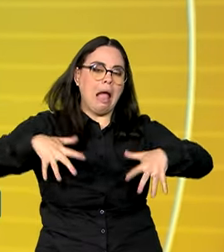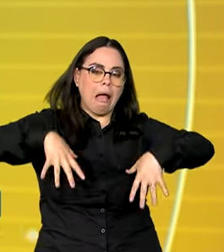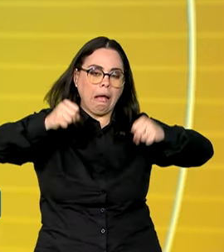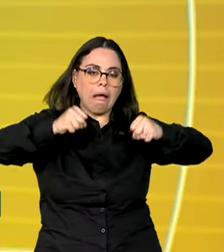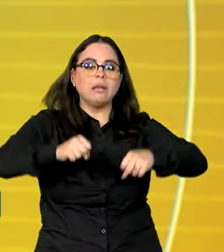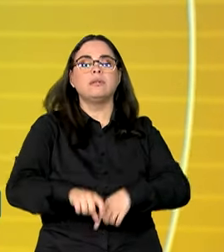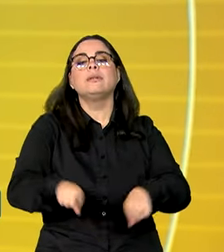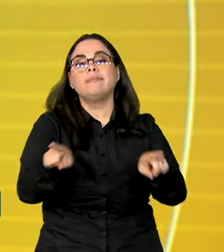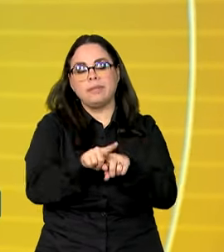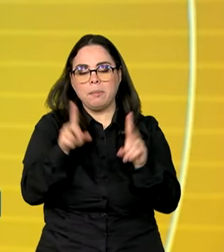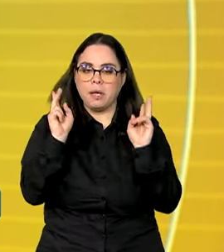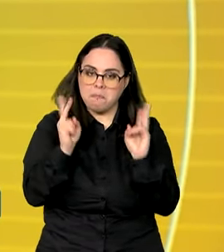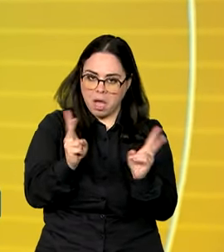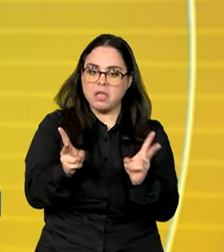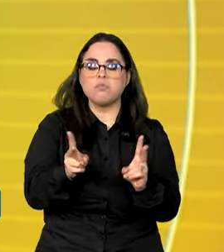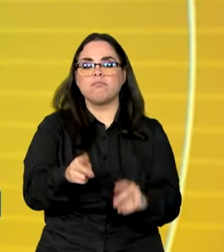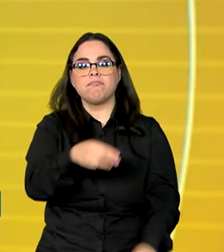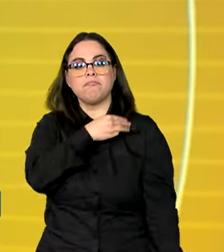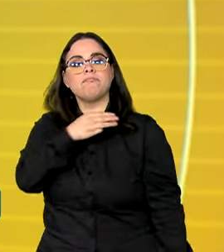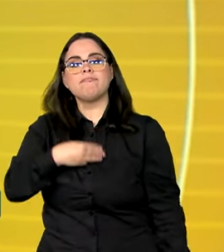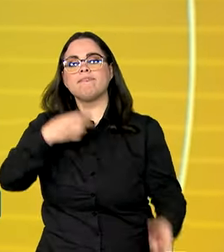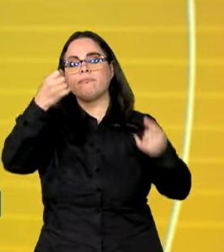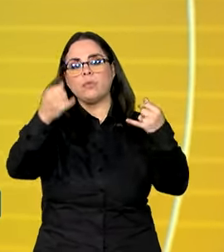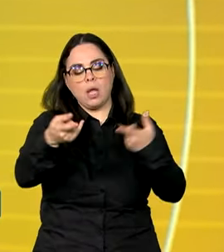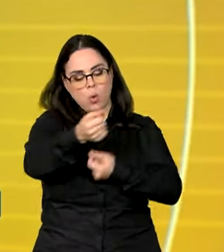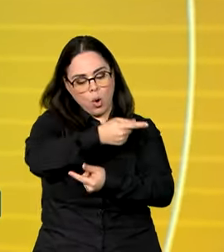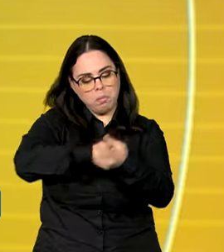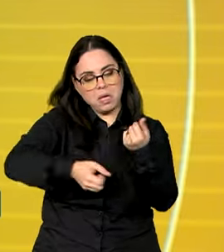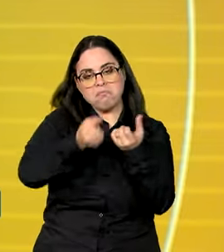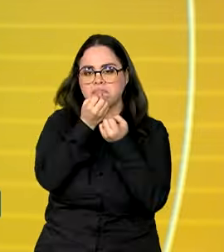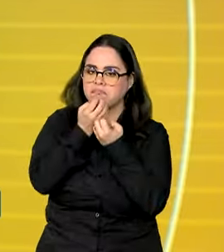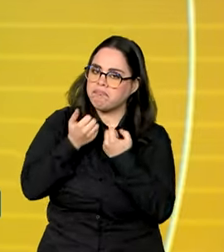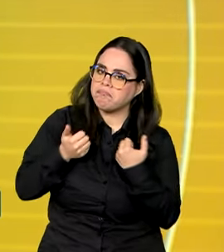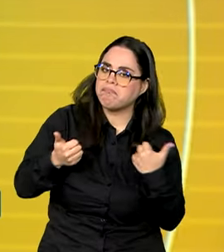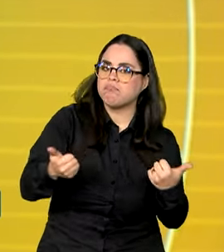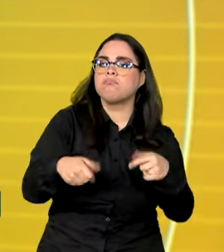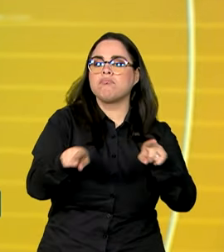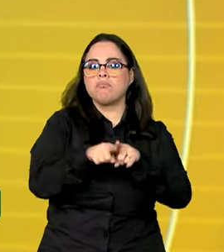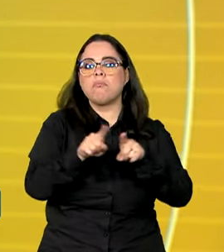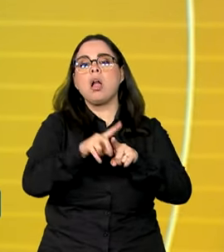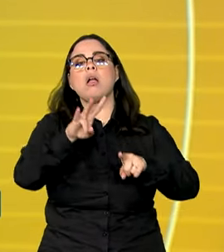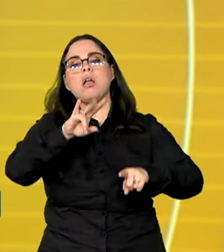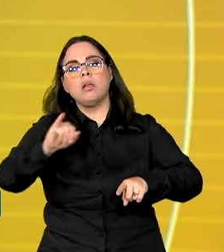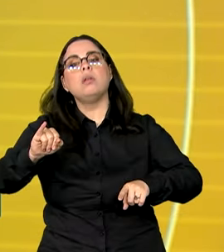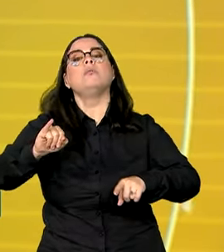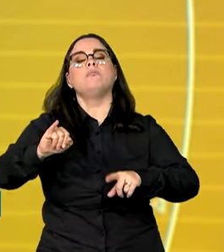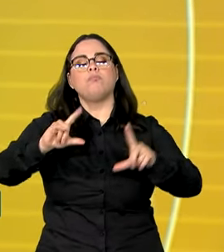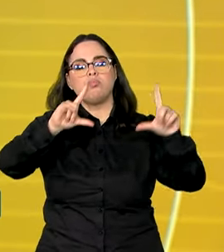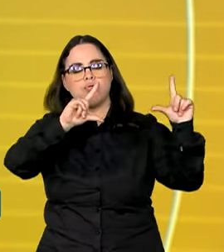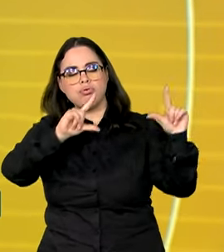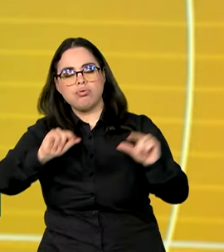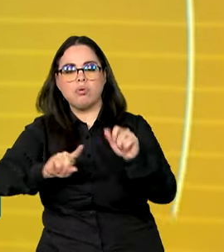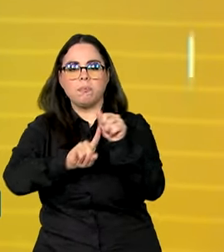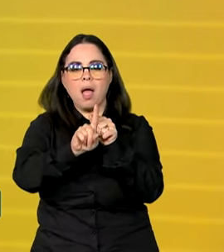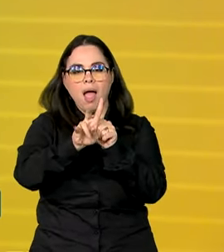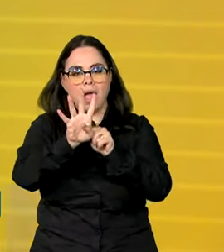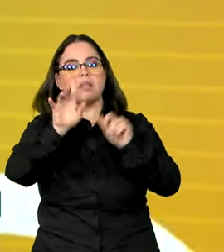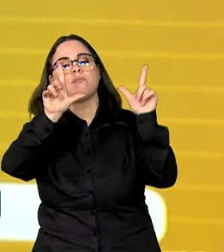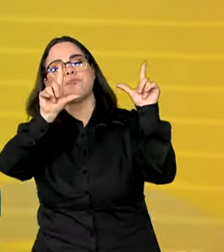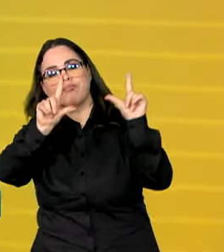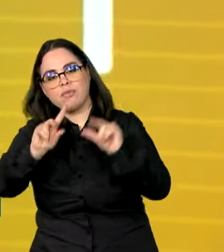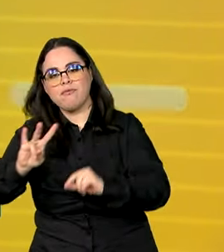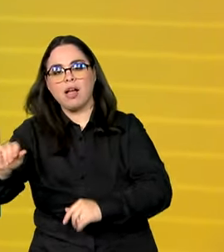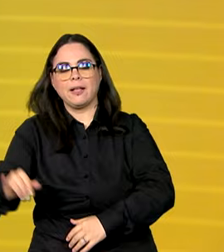Ainda assim, segundo o ministro, a economia do país está em um bom momento e os preços desses itens devem registrar queda nos